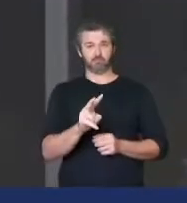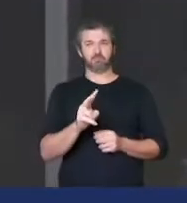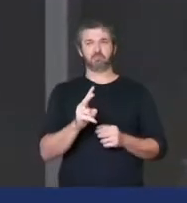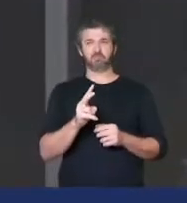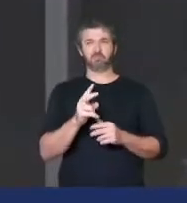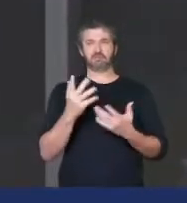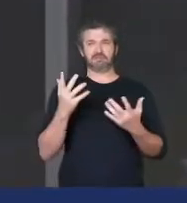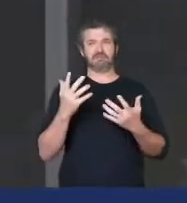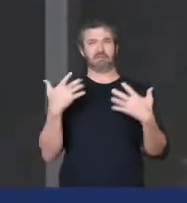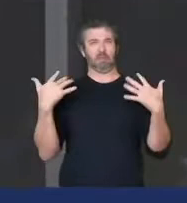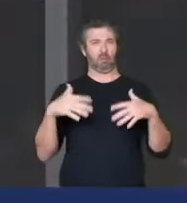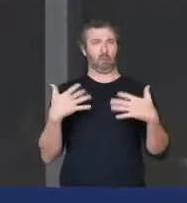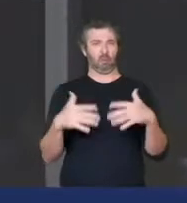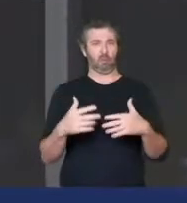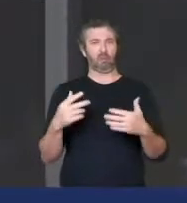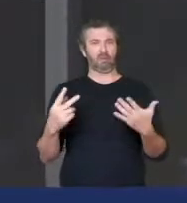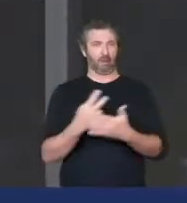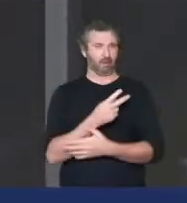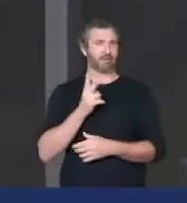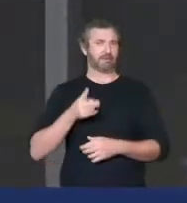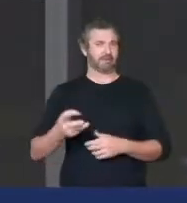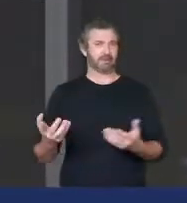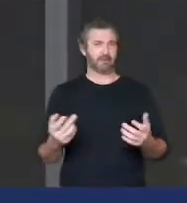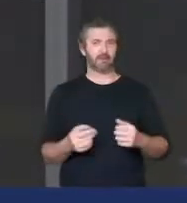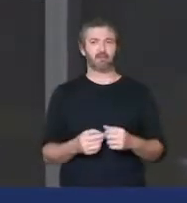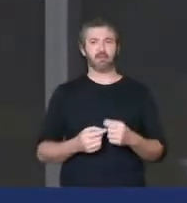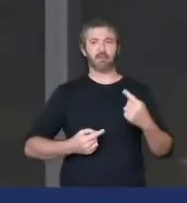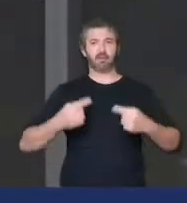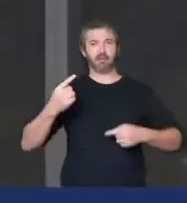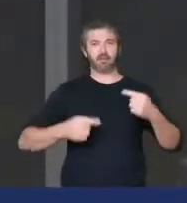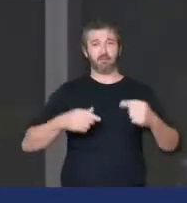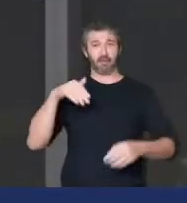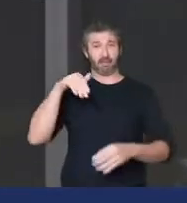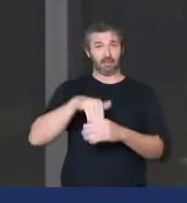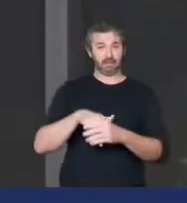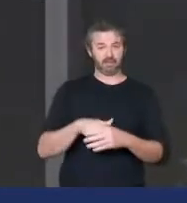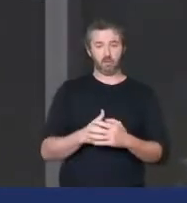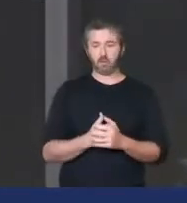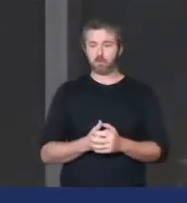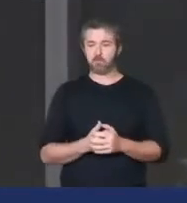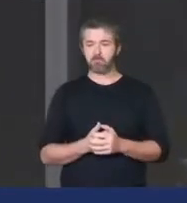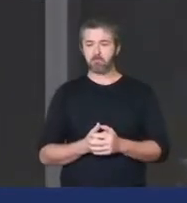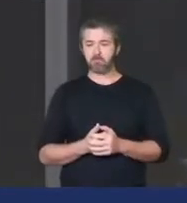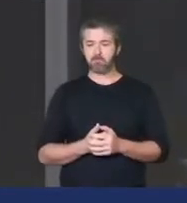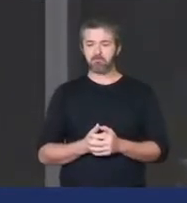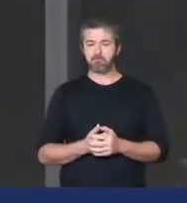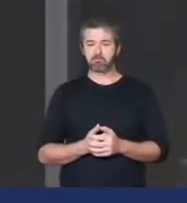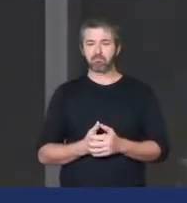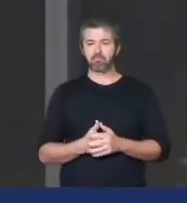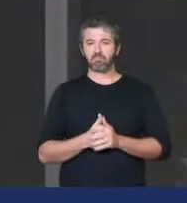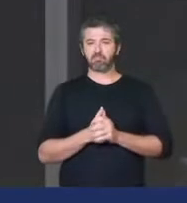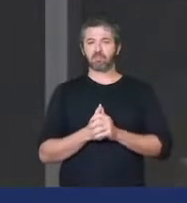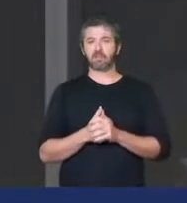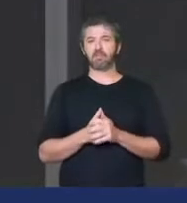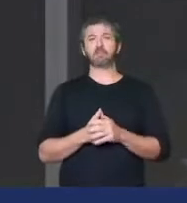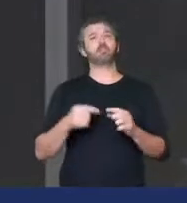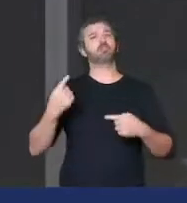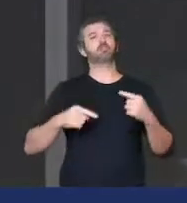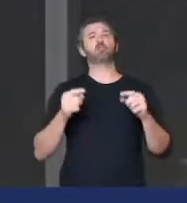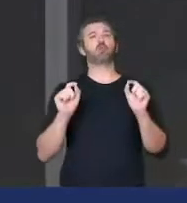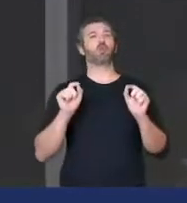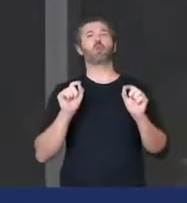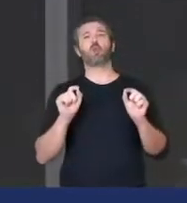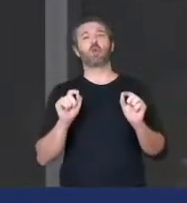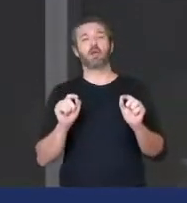recorrente no debate eleitoral, discutindo a